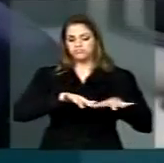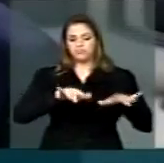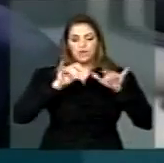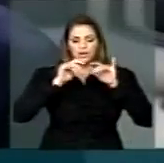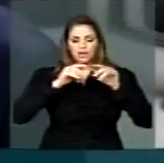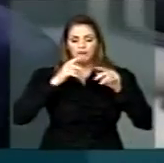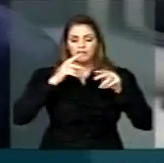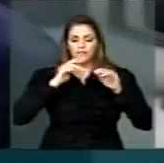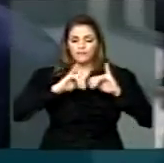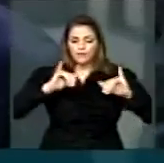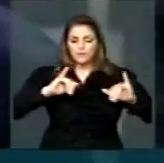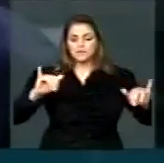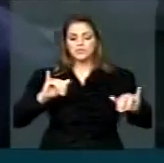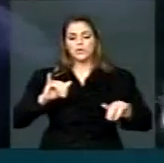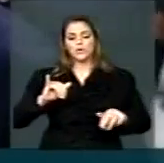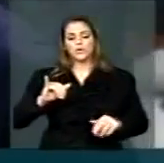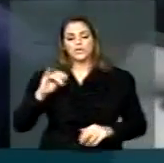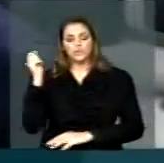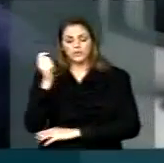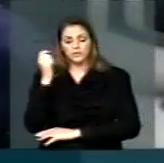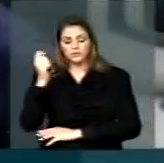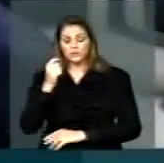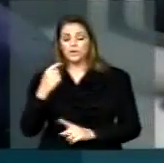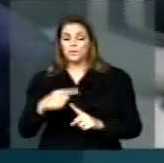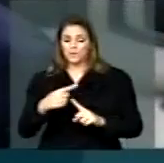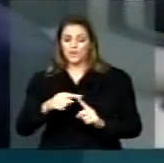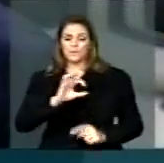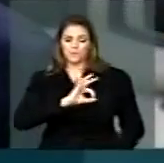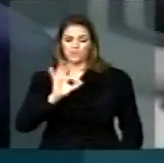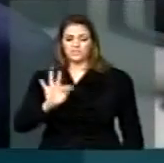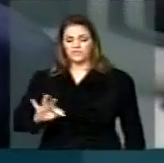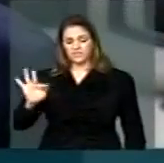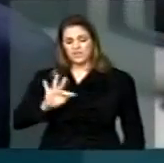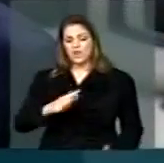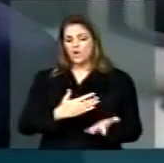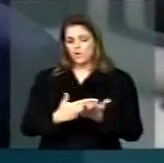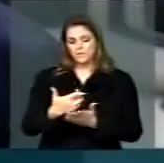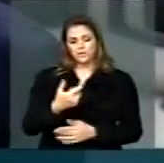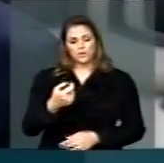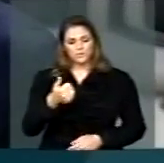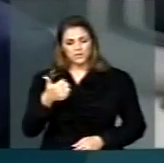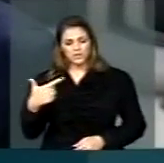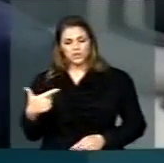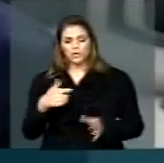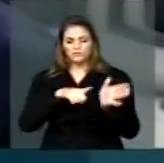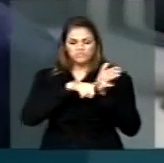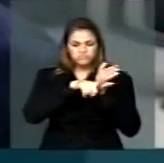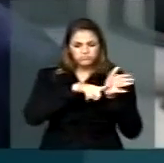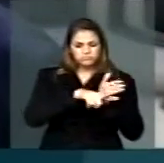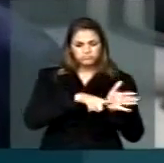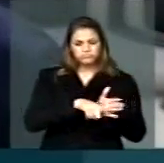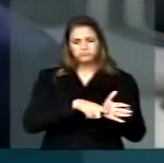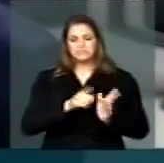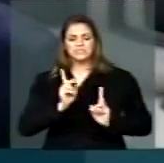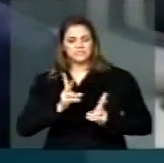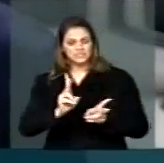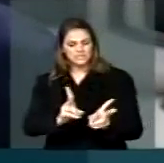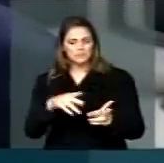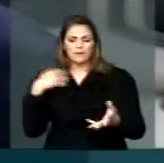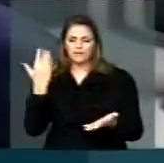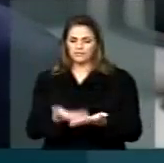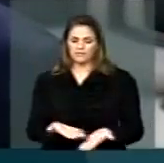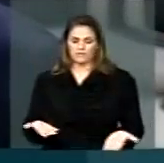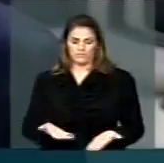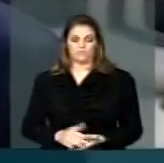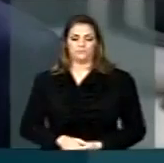Sul, porque lá a Polícia Federal, desde 2012, vem fazendo uma investigação sobre o assunto. E